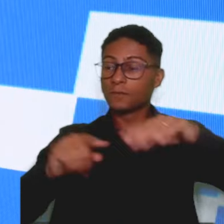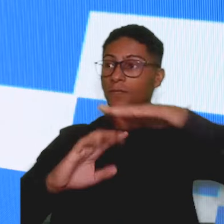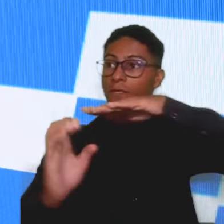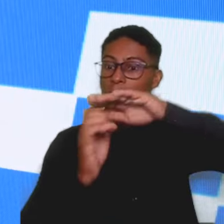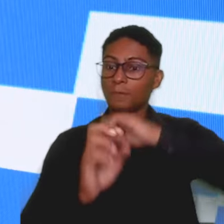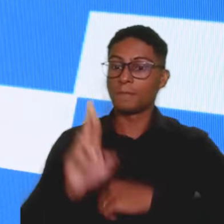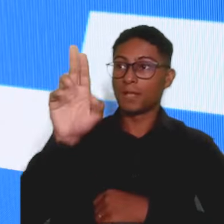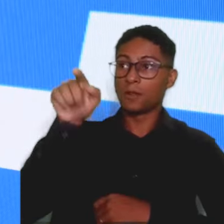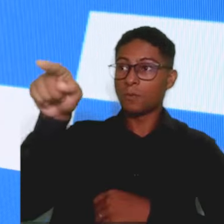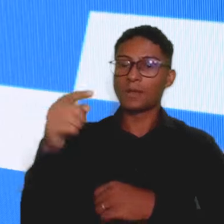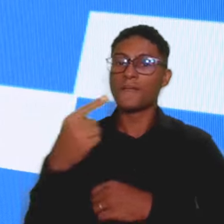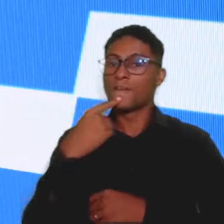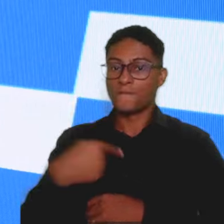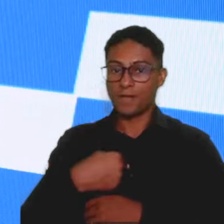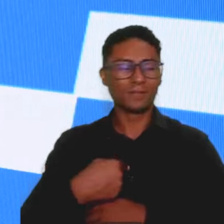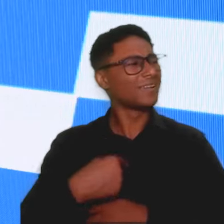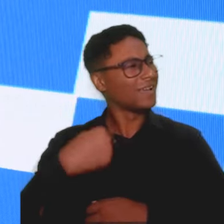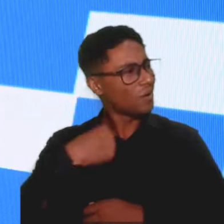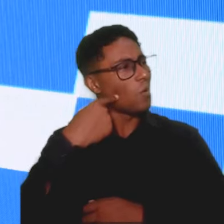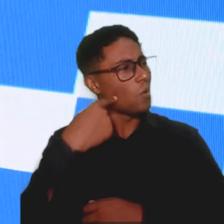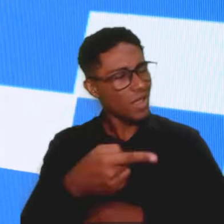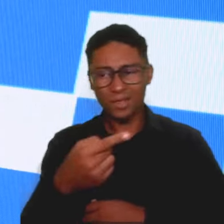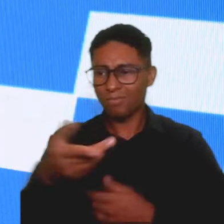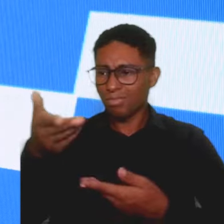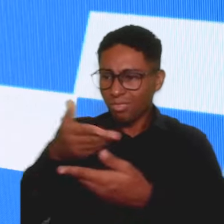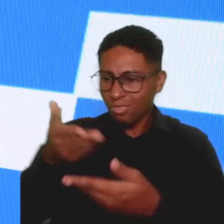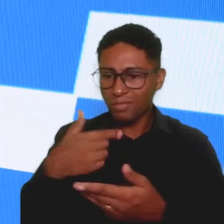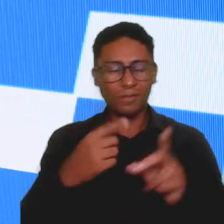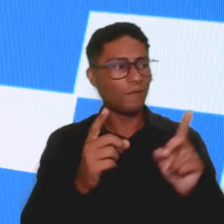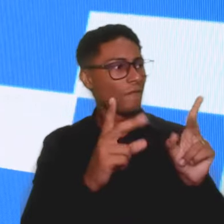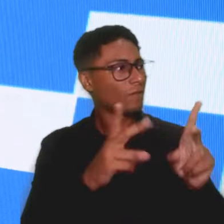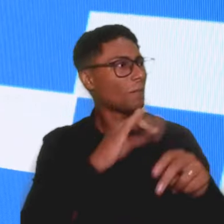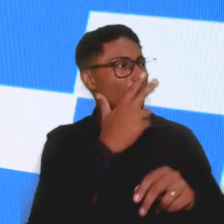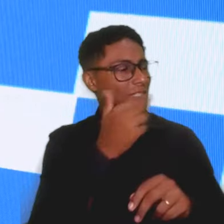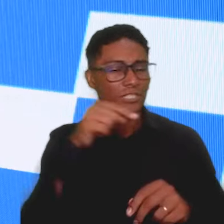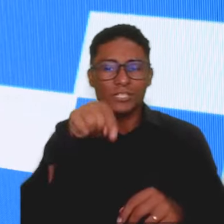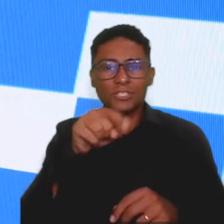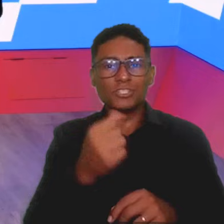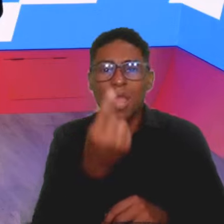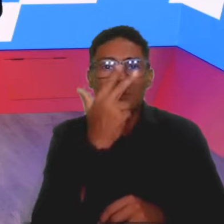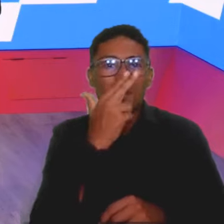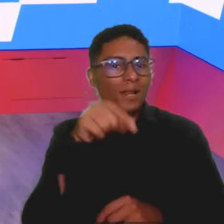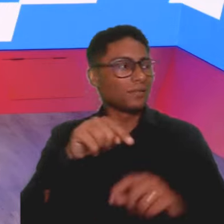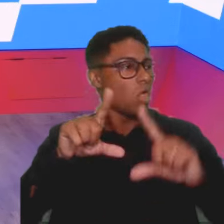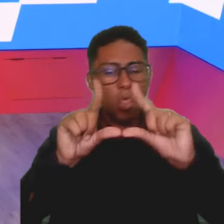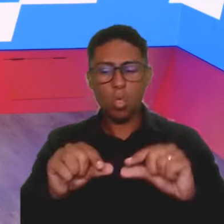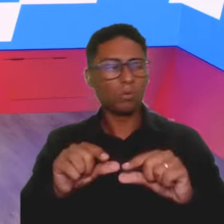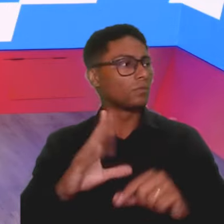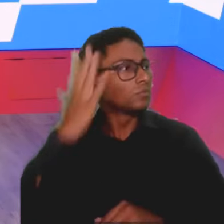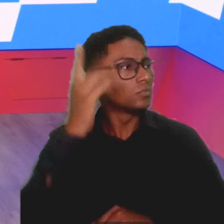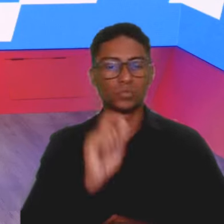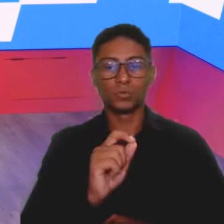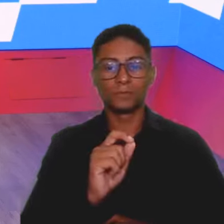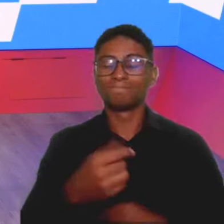olhando o meu fluxo de caixa, eu estou vendendo, mas o dinheiro não para no meu fluxo de caixa. O que está acontecendo? E se você for